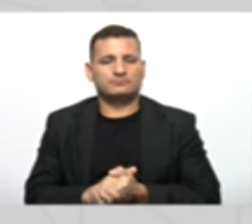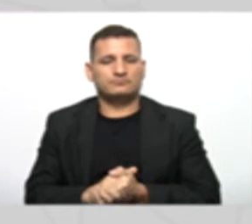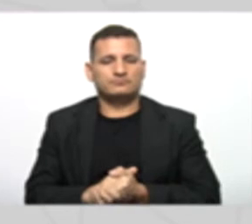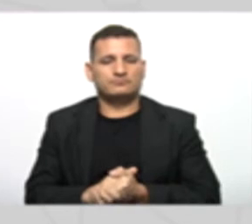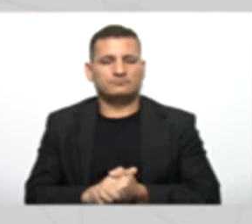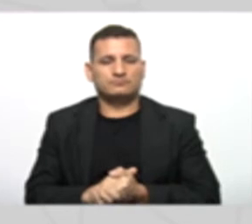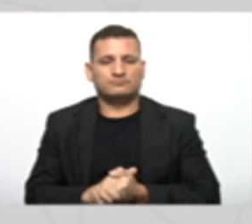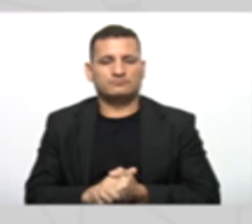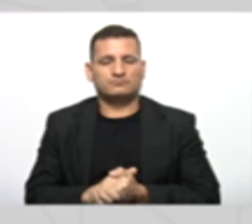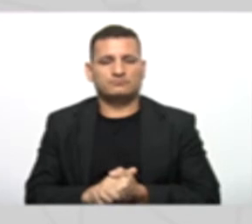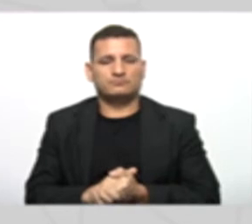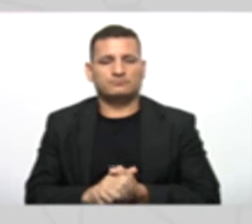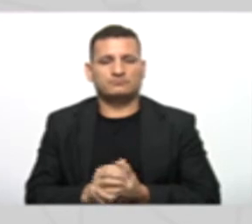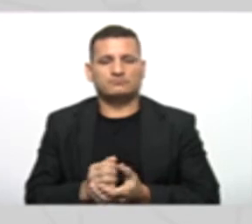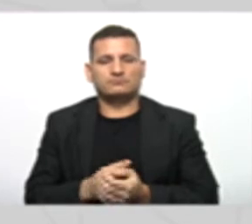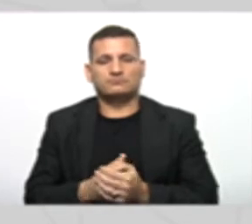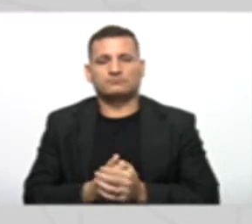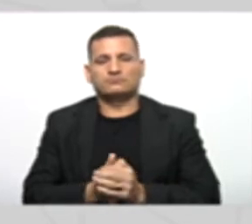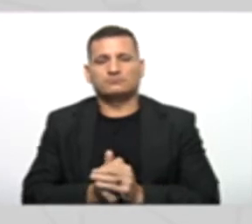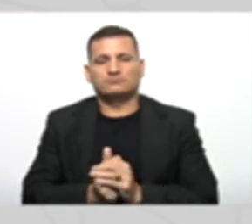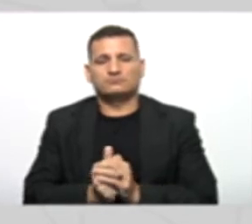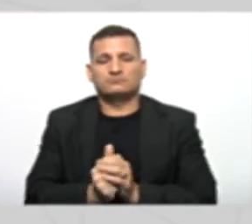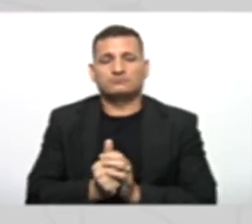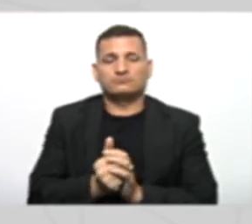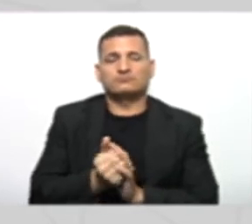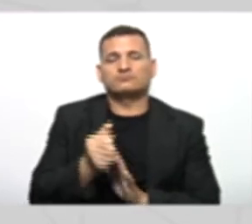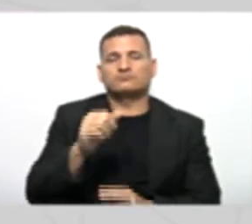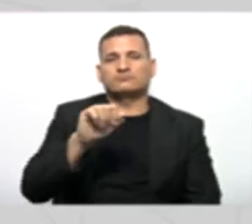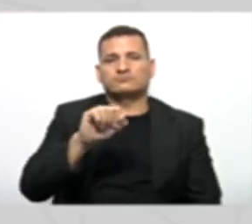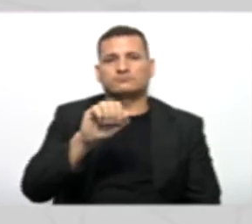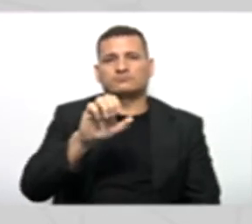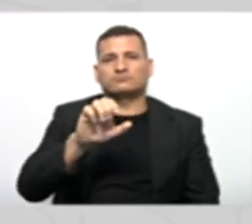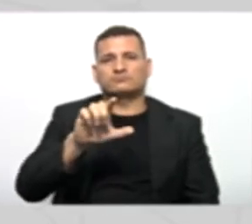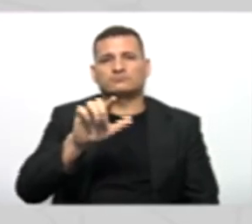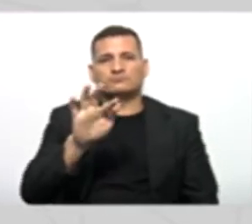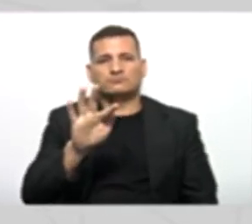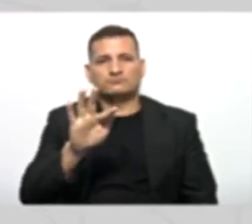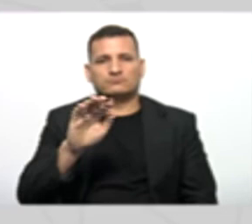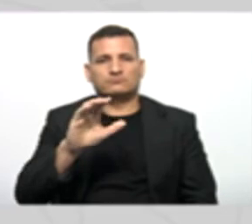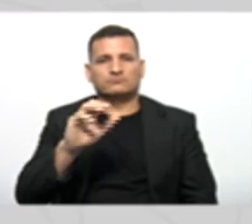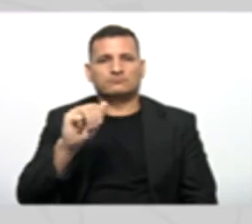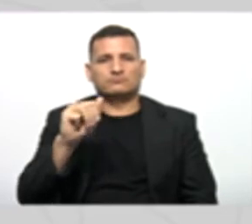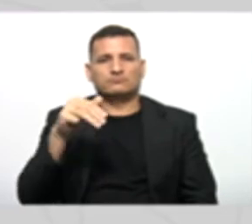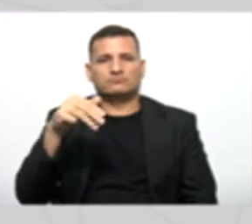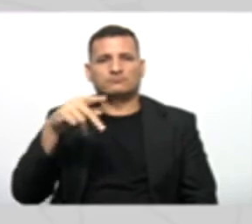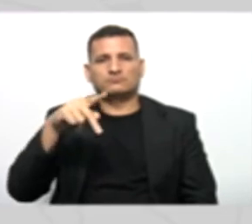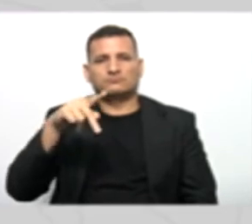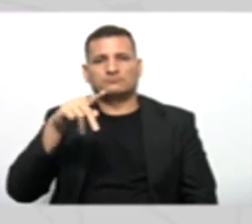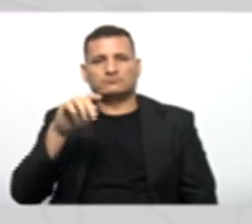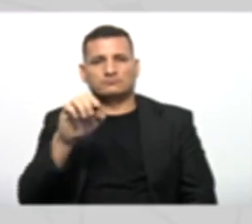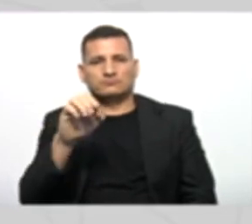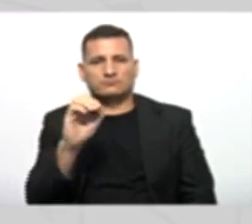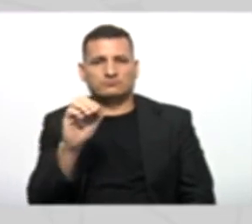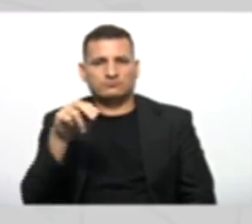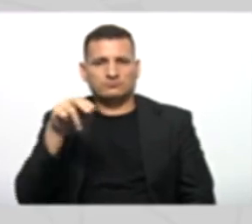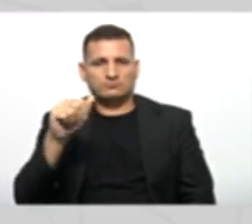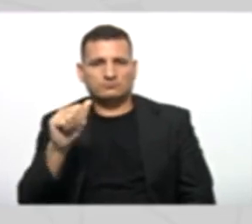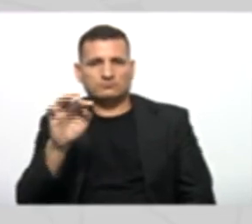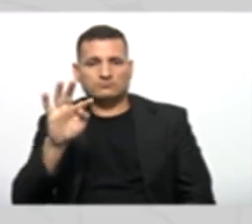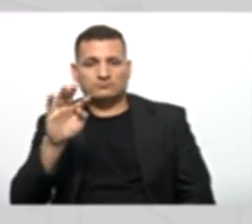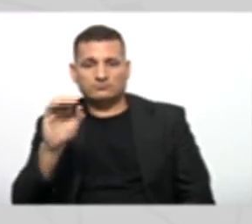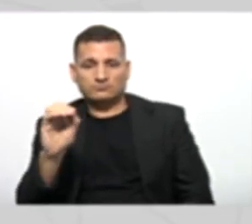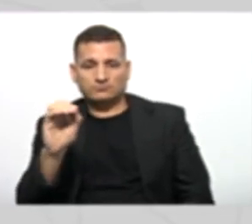Nós criamos lá O atributo Self Campeonato E nós dizemos Que Esses times Que vão ser criados Vão estar